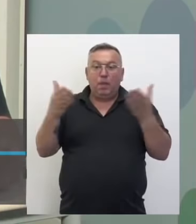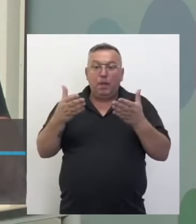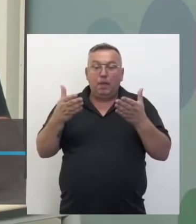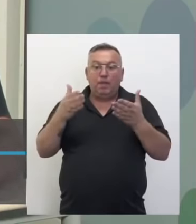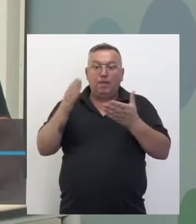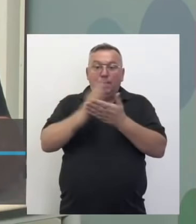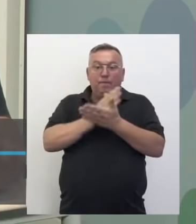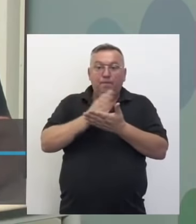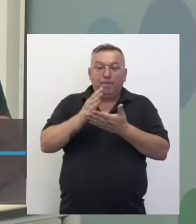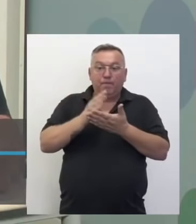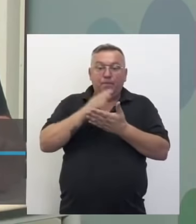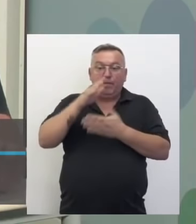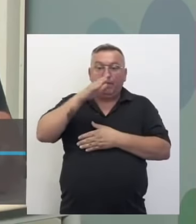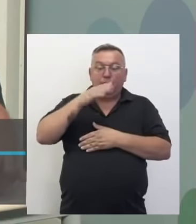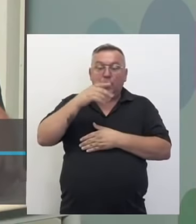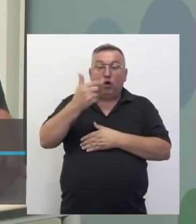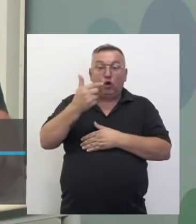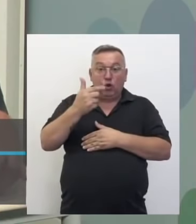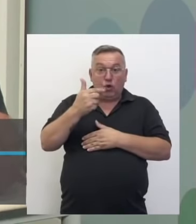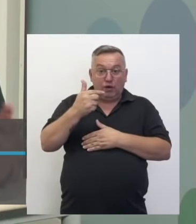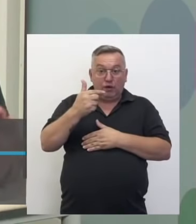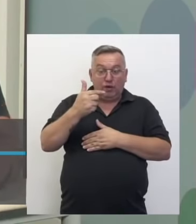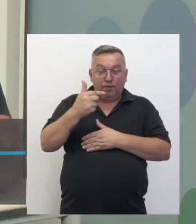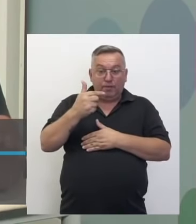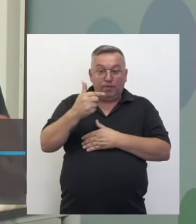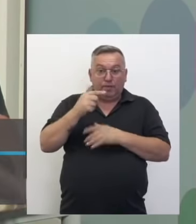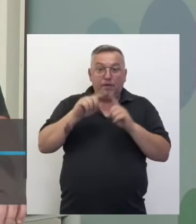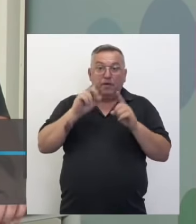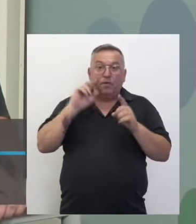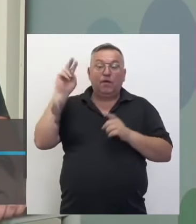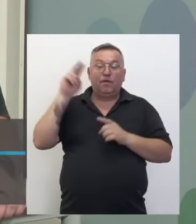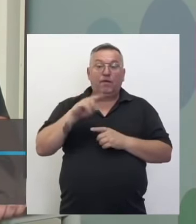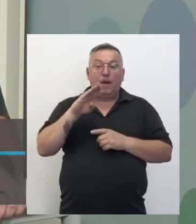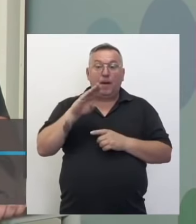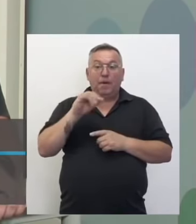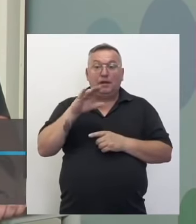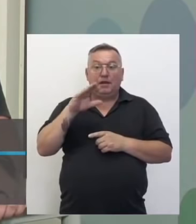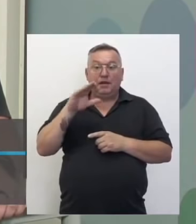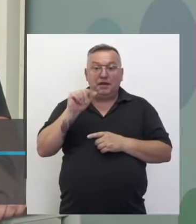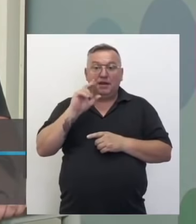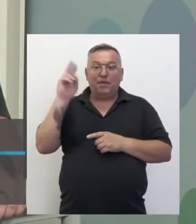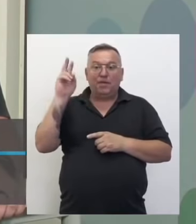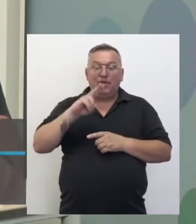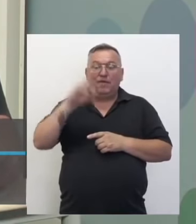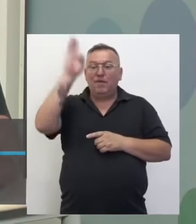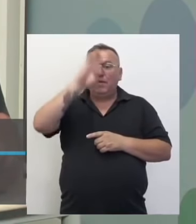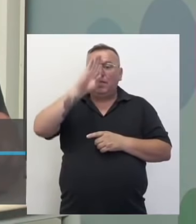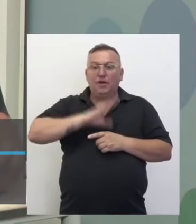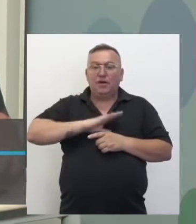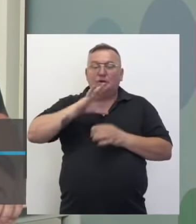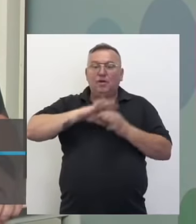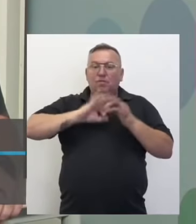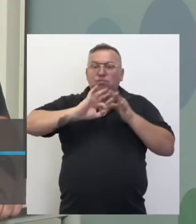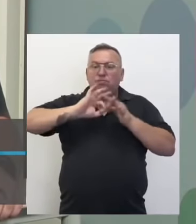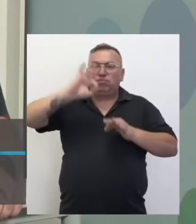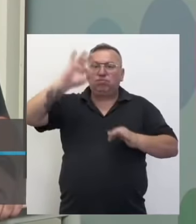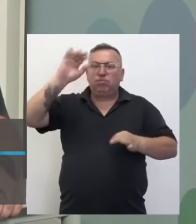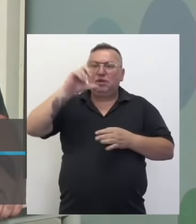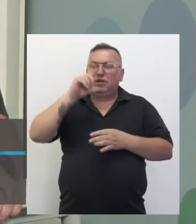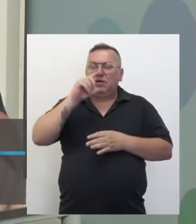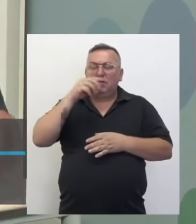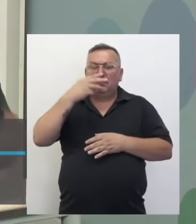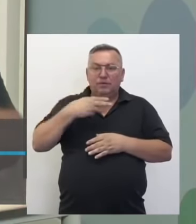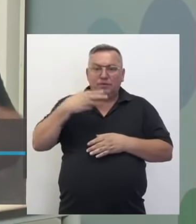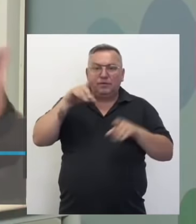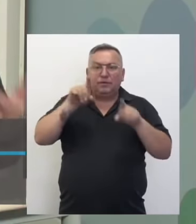dividida para 12 bacias hidrográficas. Então para ver a imensidão que o Brasil tem de quantidade de água doce,